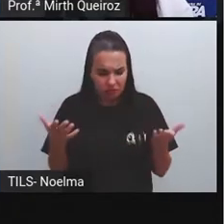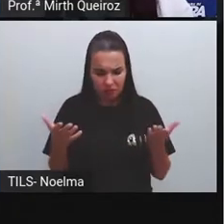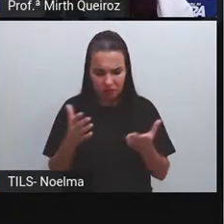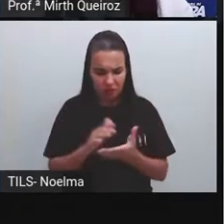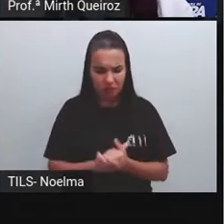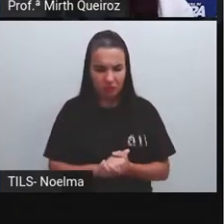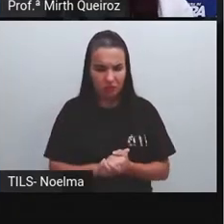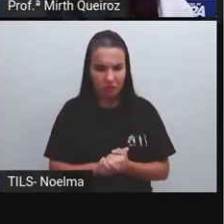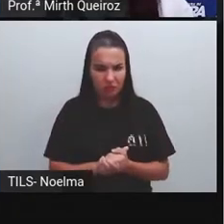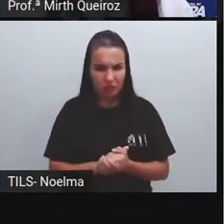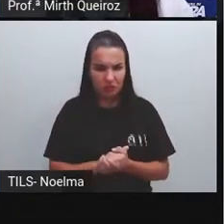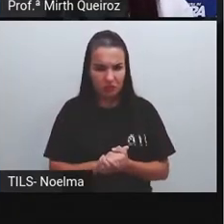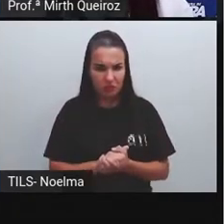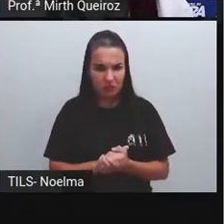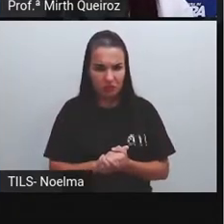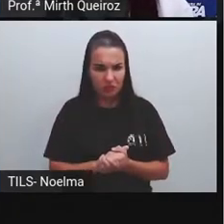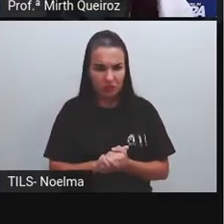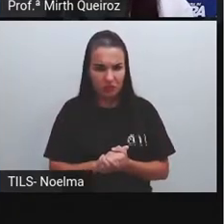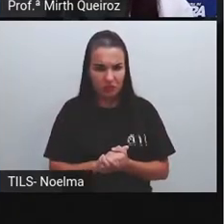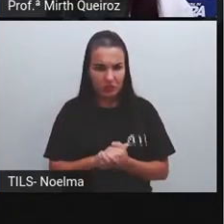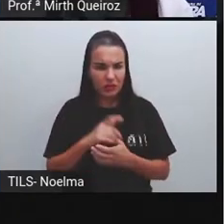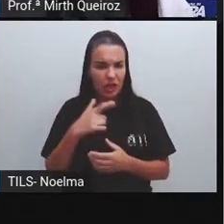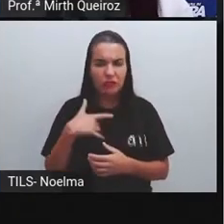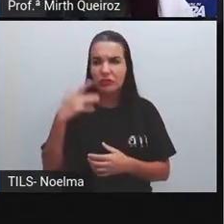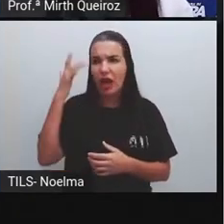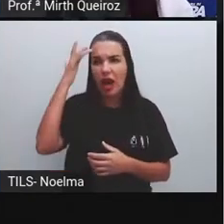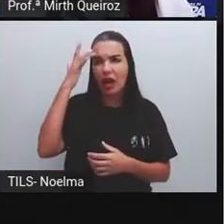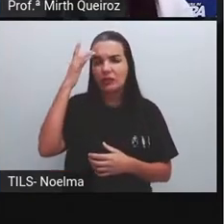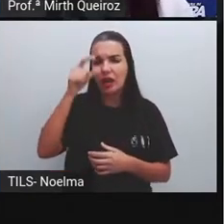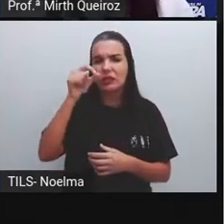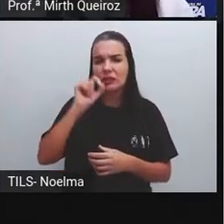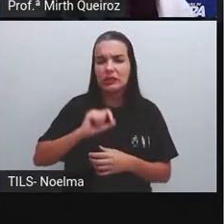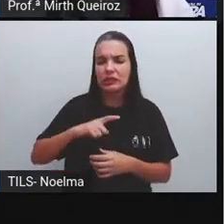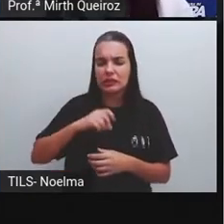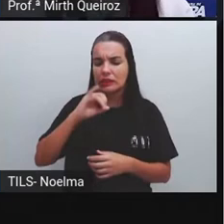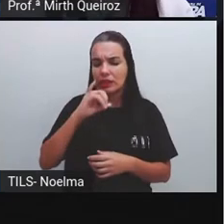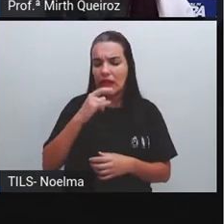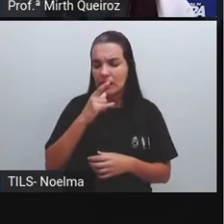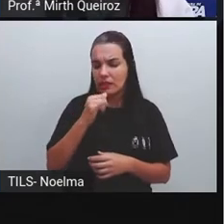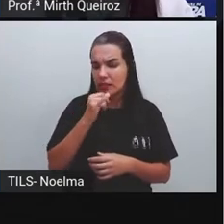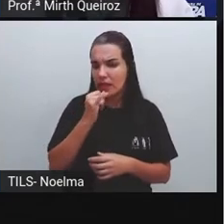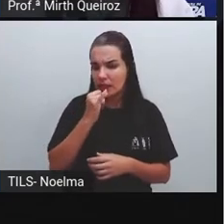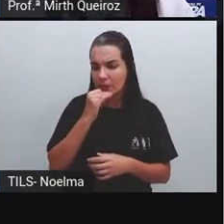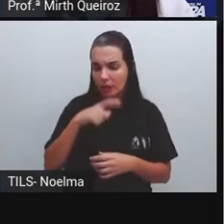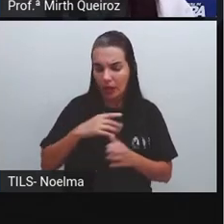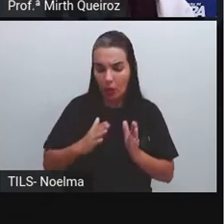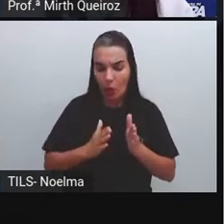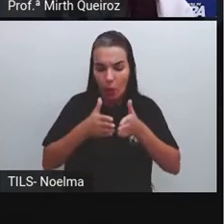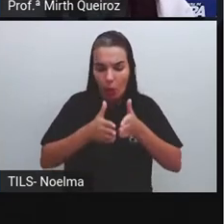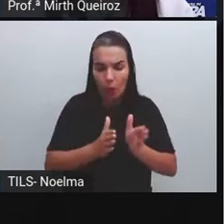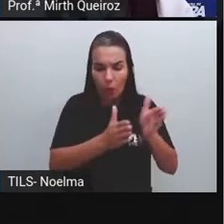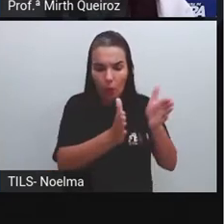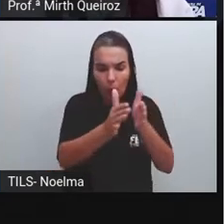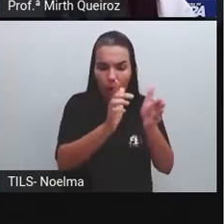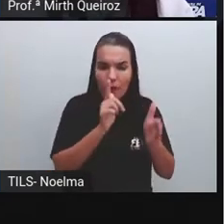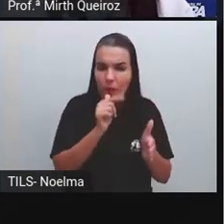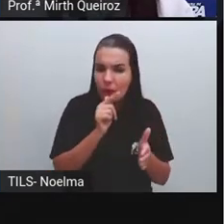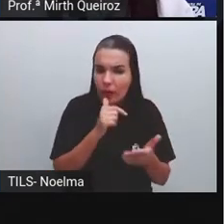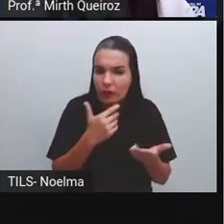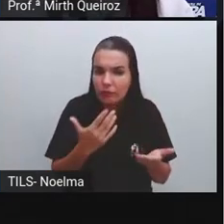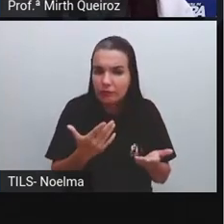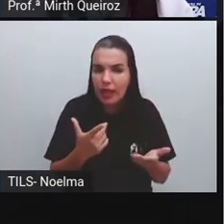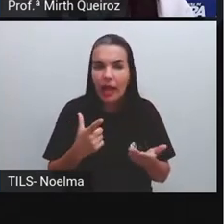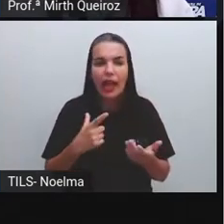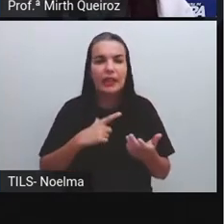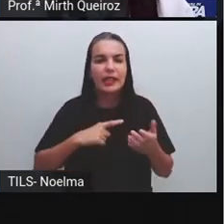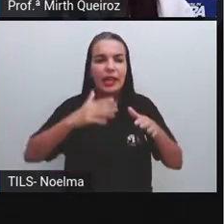lindo, né? natureza e tal. E, de repente, tem uma ponte ali no rio. Essa paisagem, ela é uma